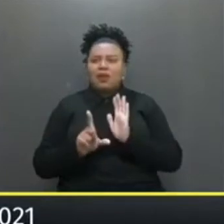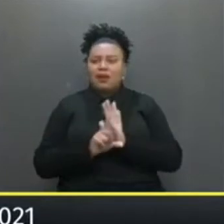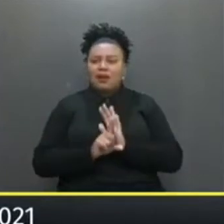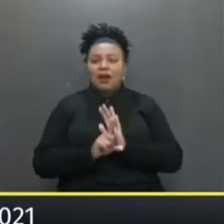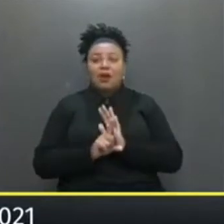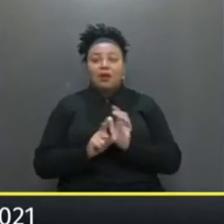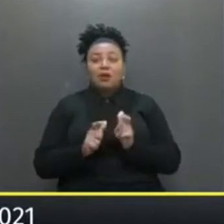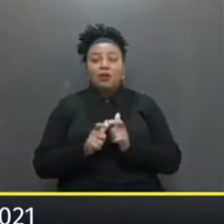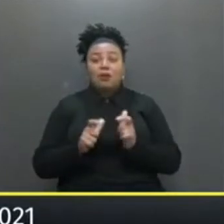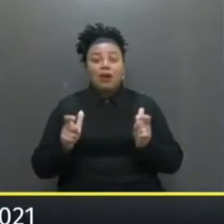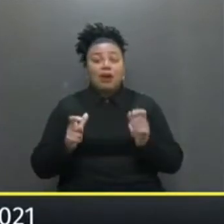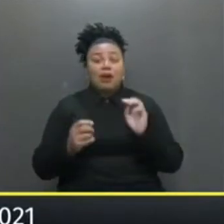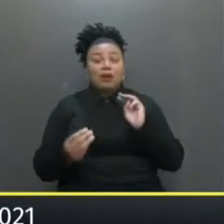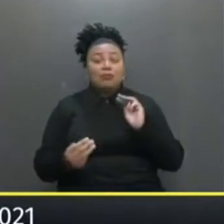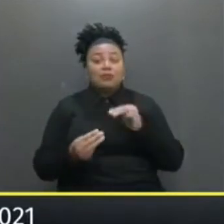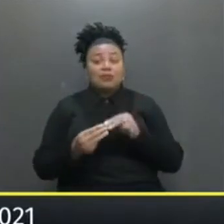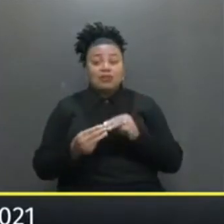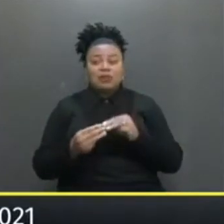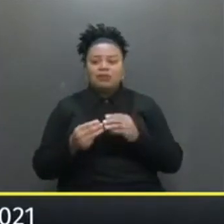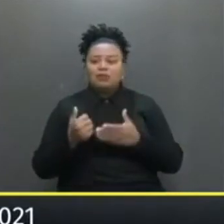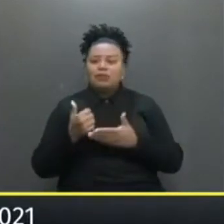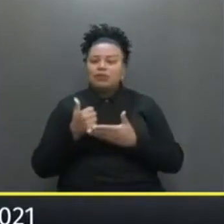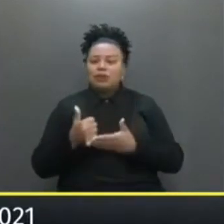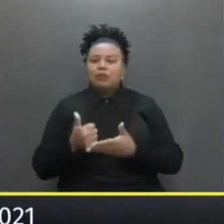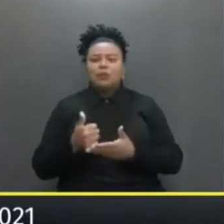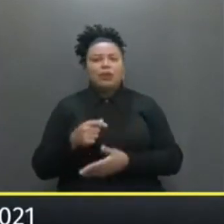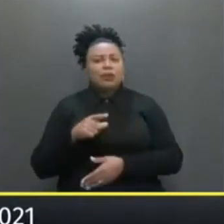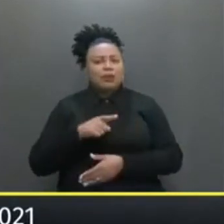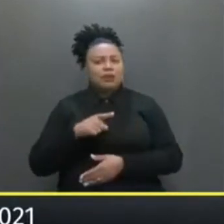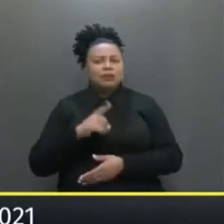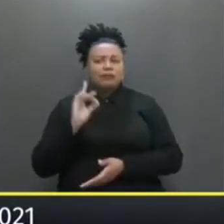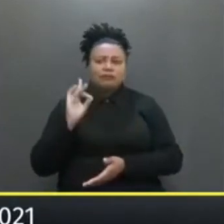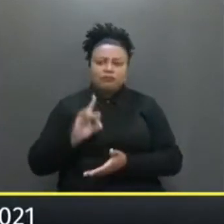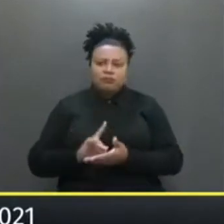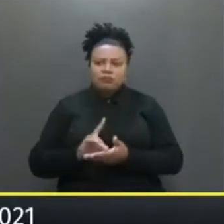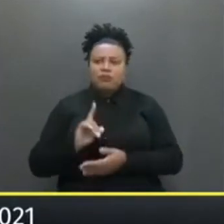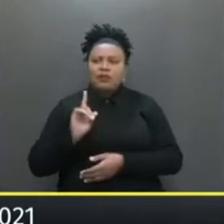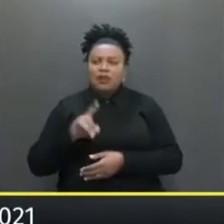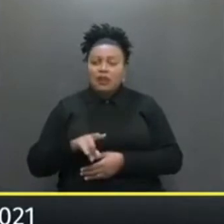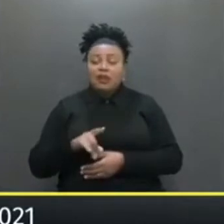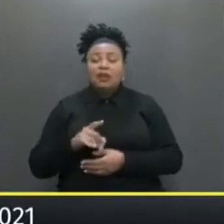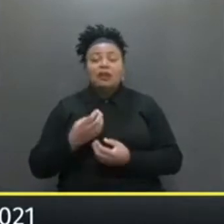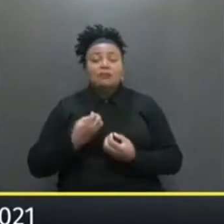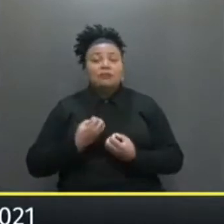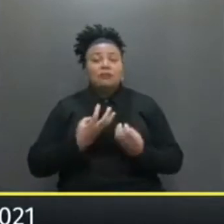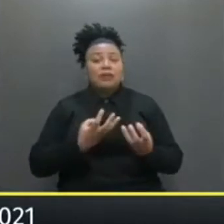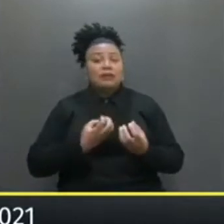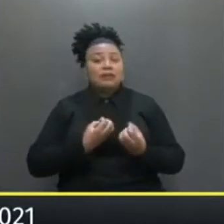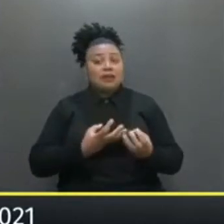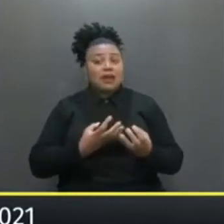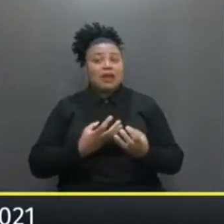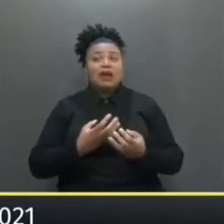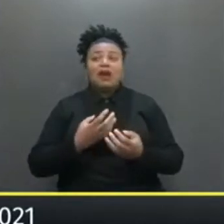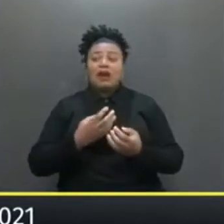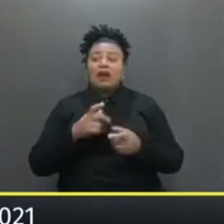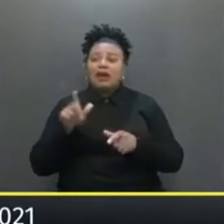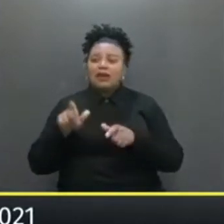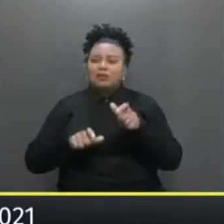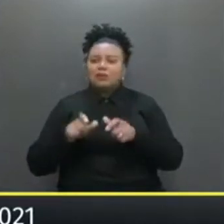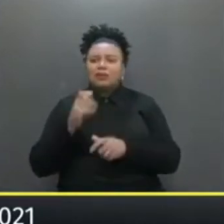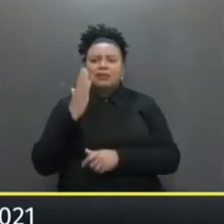nossa maior missão De solidariedade Que nós vamos ter É realmente É passar Essas informações As pessoas